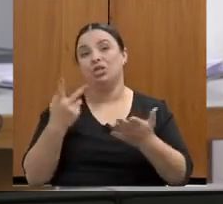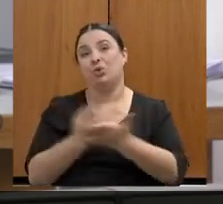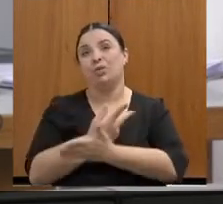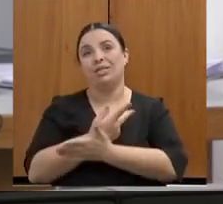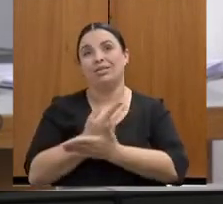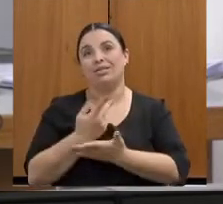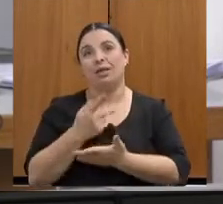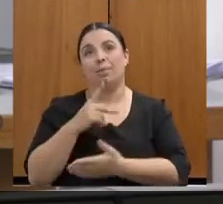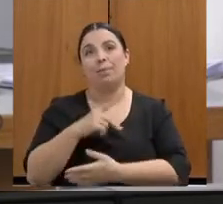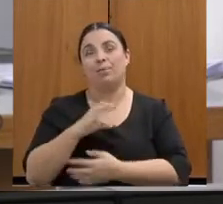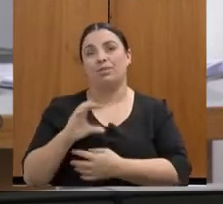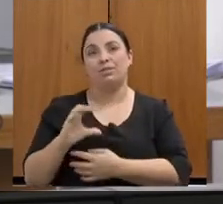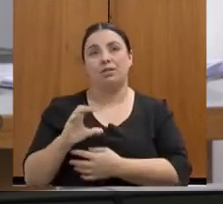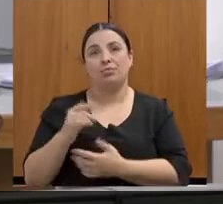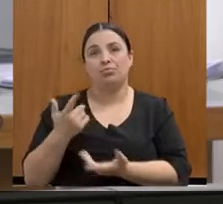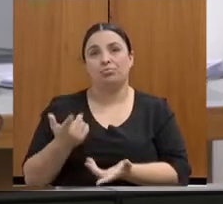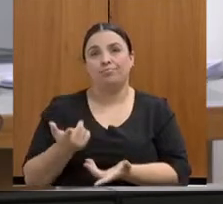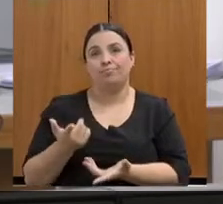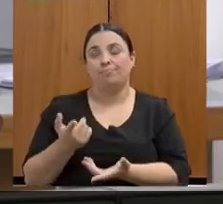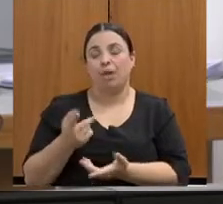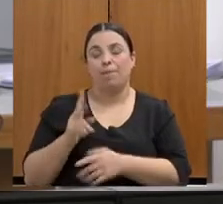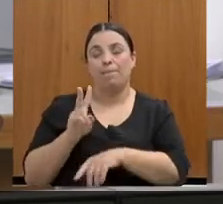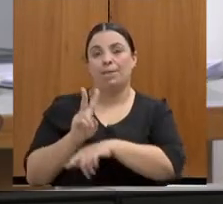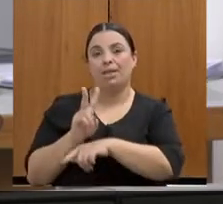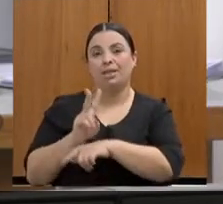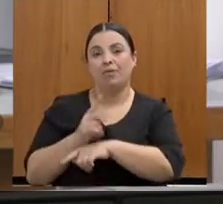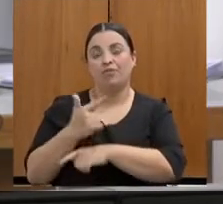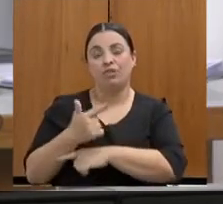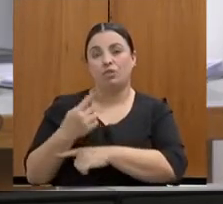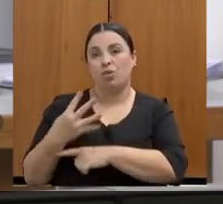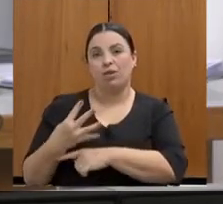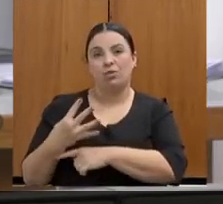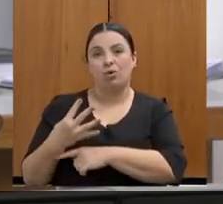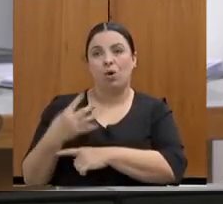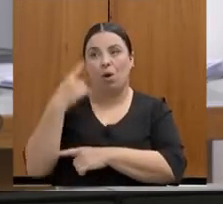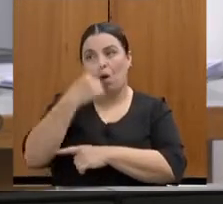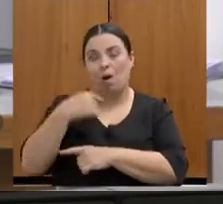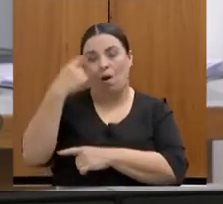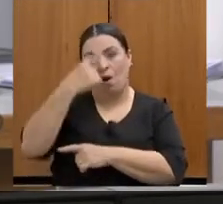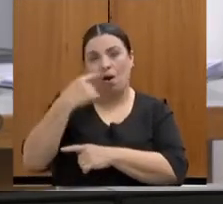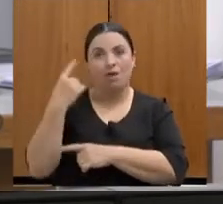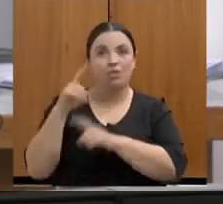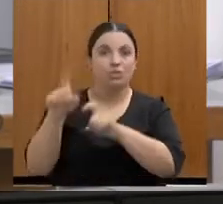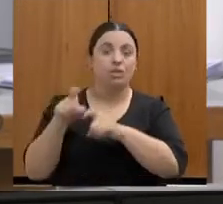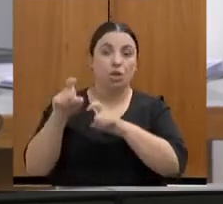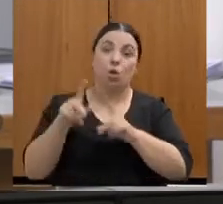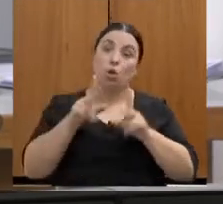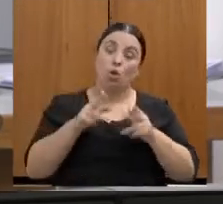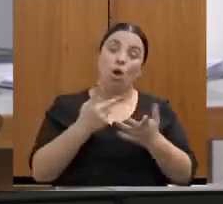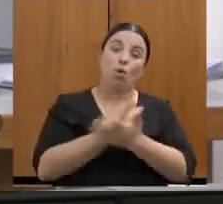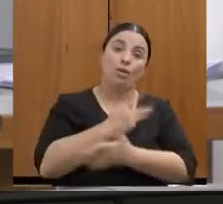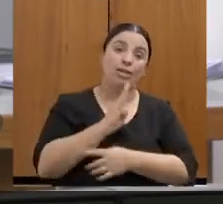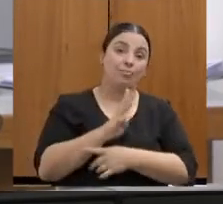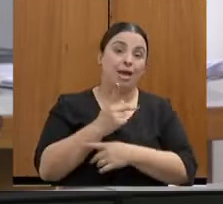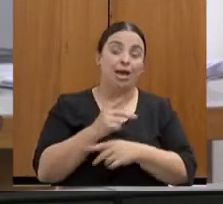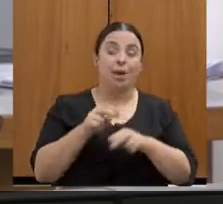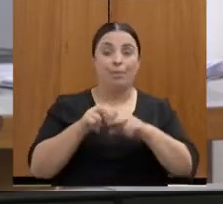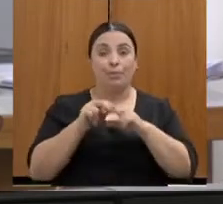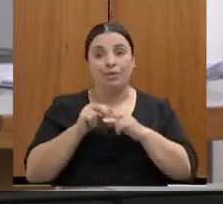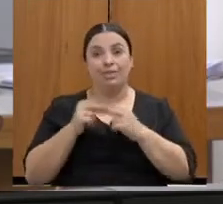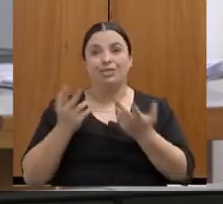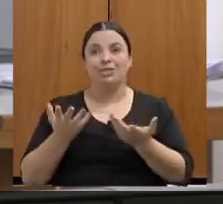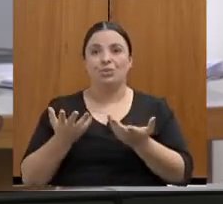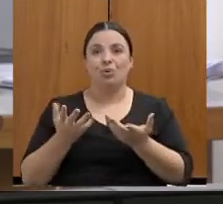essa possibilidade de plantão 24 horas também no interior, tal qual é em Belo Horizonte. Simplesmente por isso, pelo número de